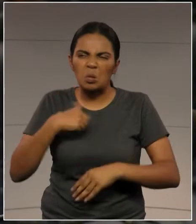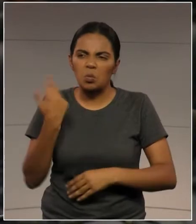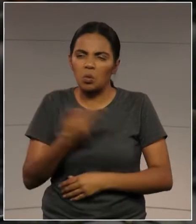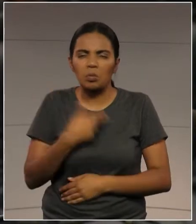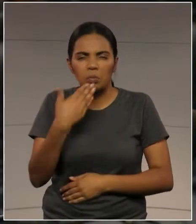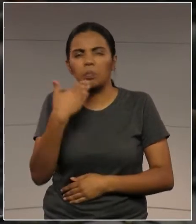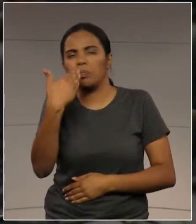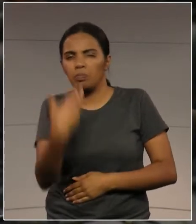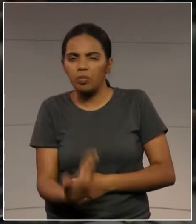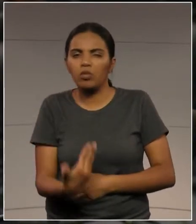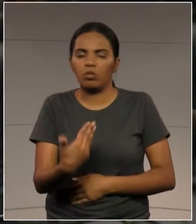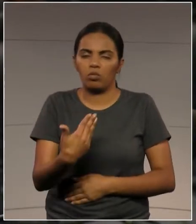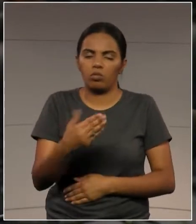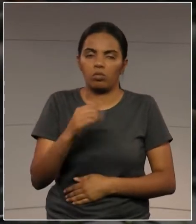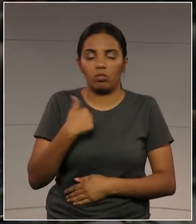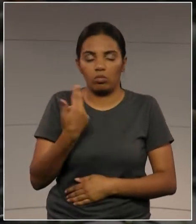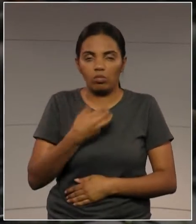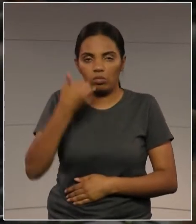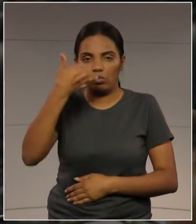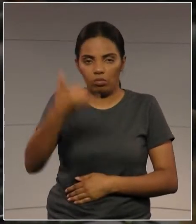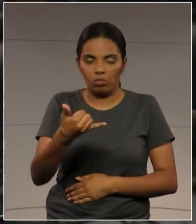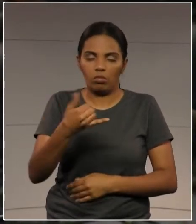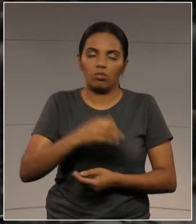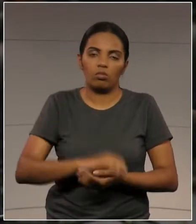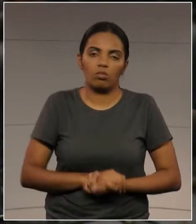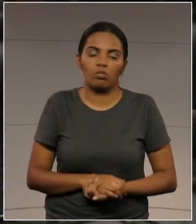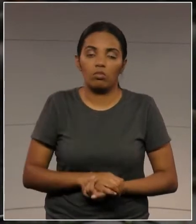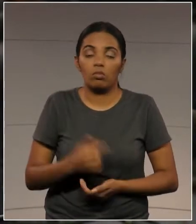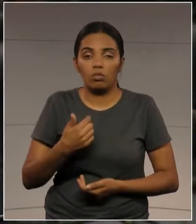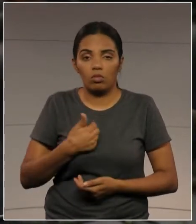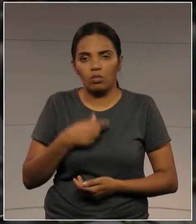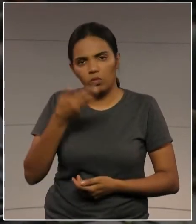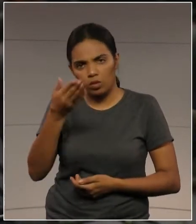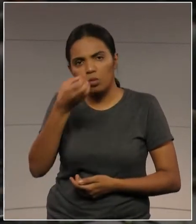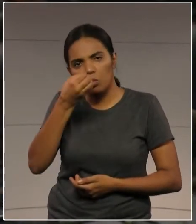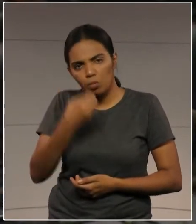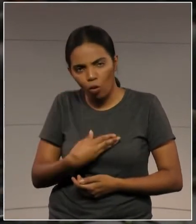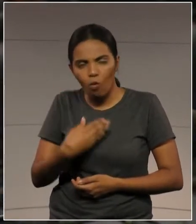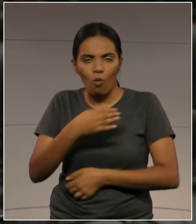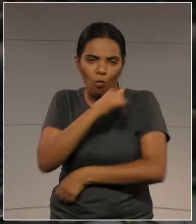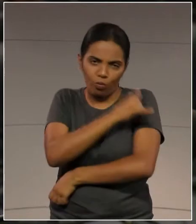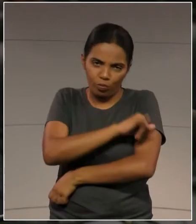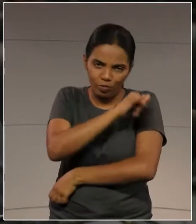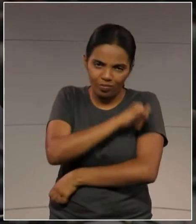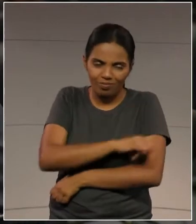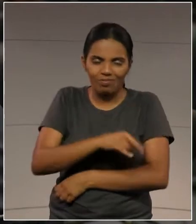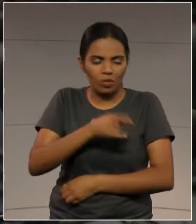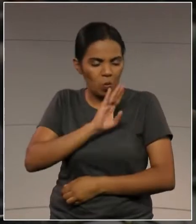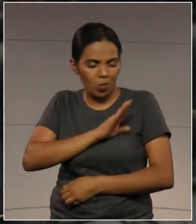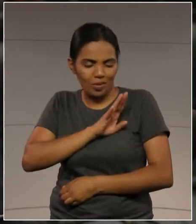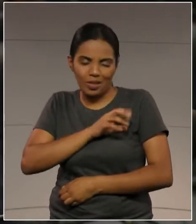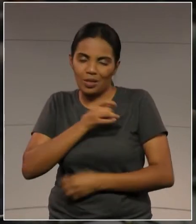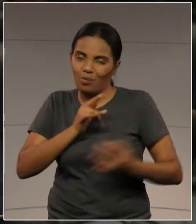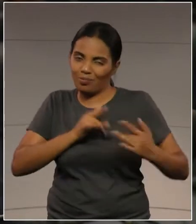fazem. Quero dizer, vossa senhoria, como um bom carioca que é, esse coração bondoso,